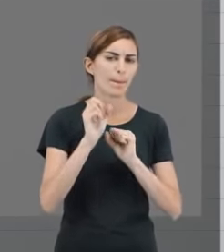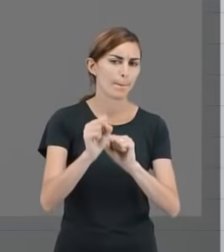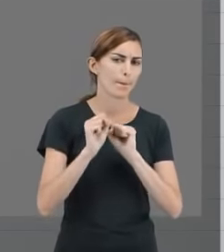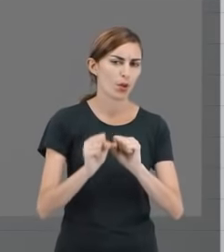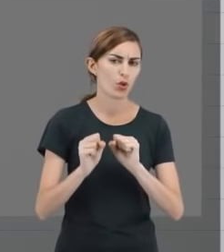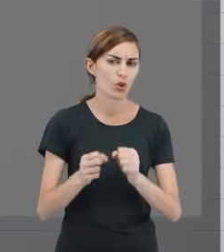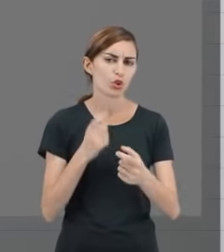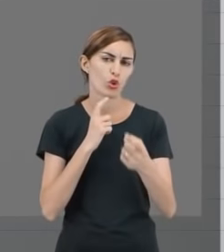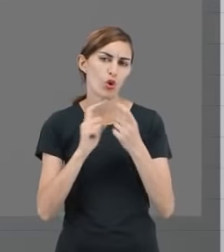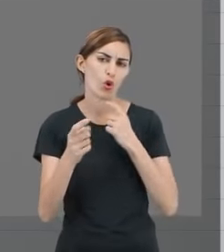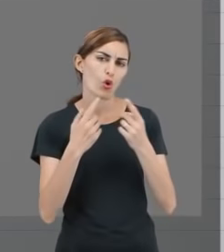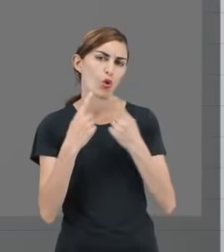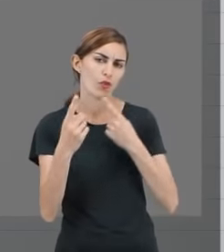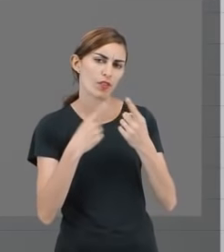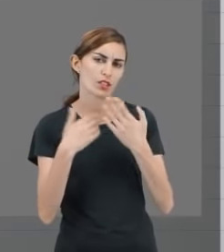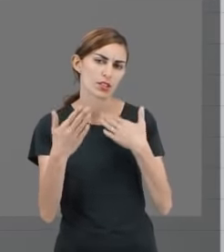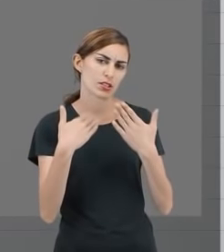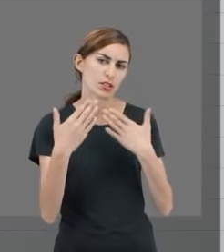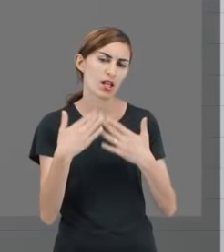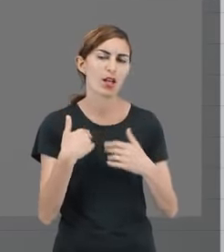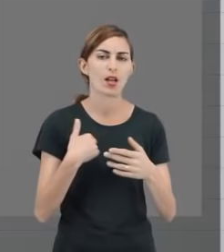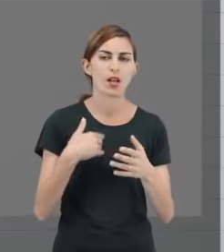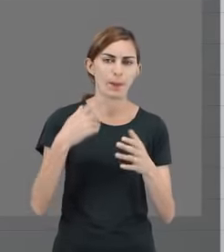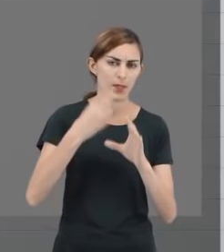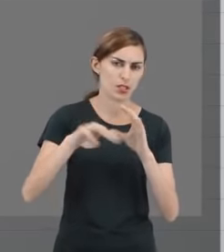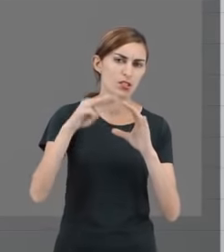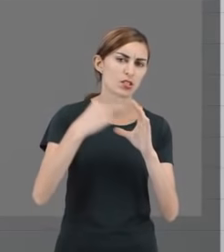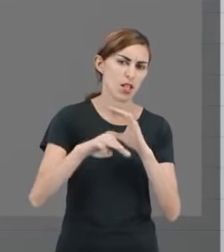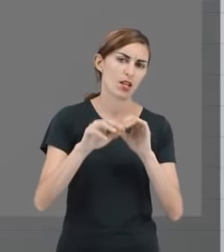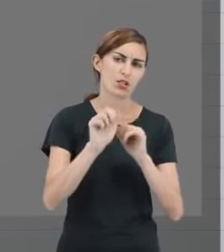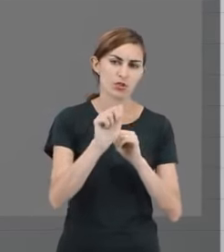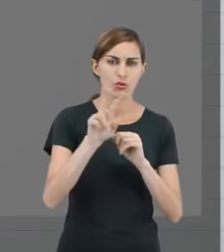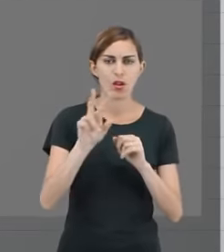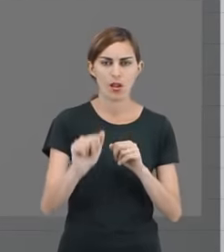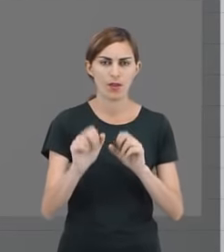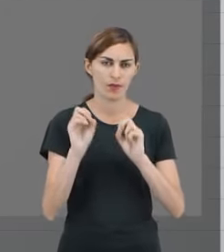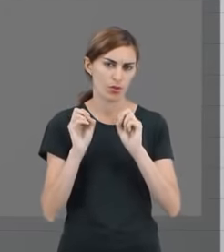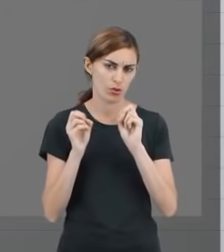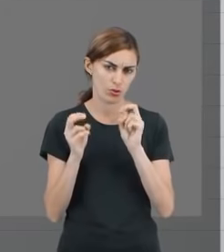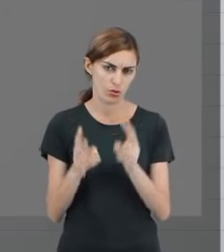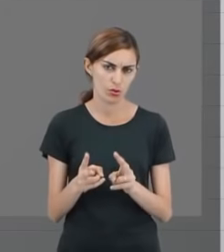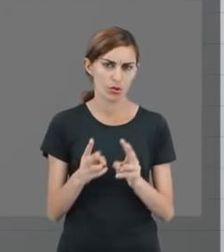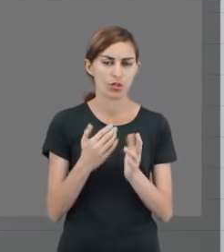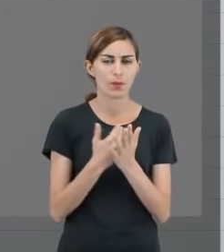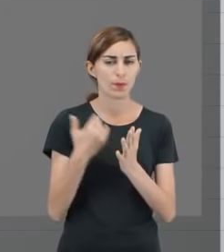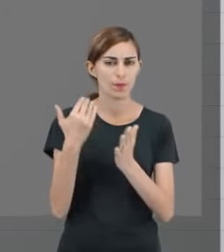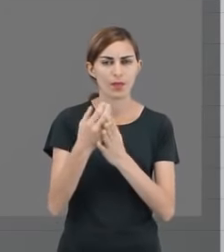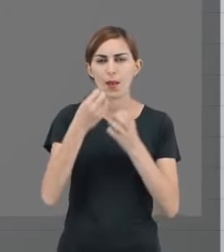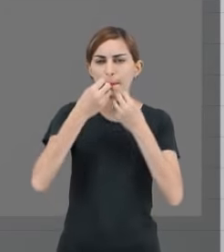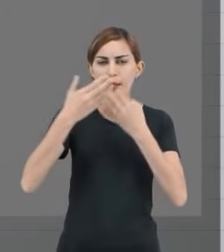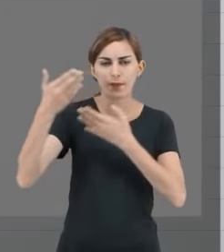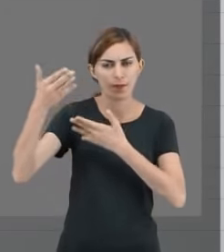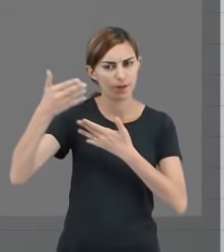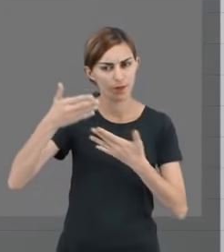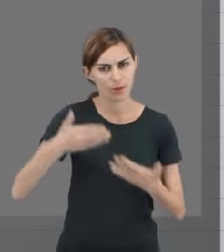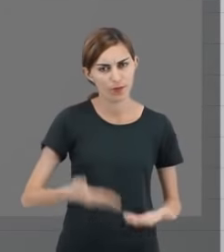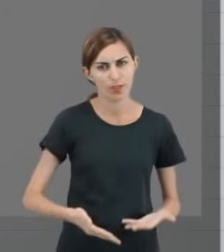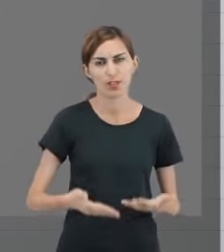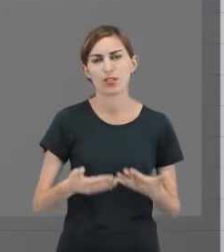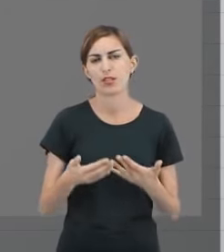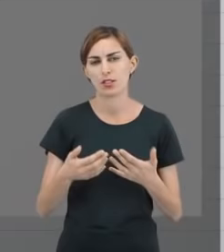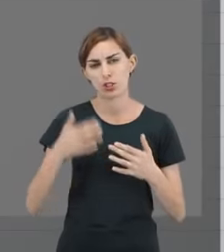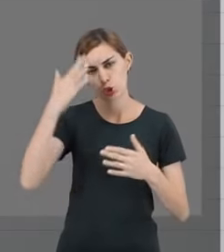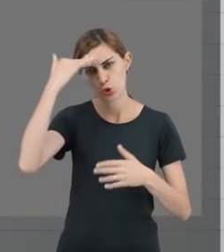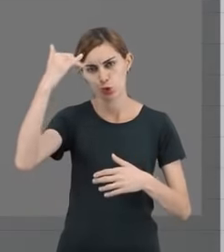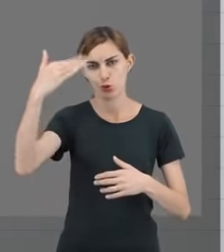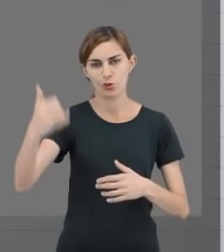conversar com a gente a qualquer momento através de mensagem no ambiente virtual, ok? Mais uma vez, sejam muito bem-vindos e muito